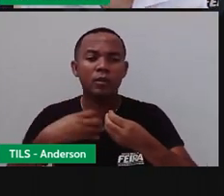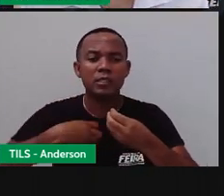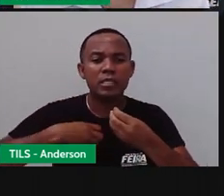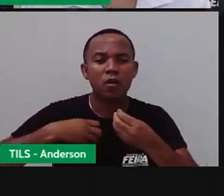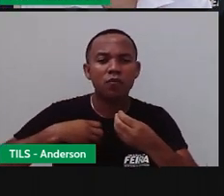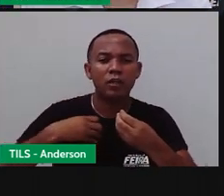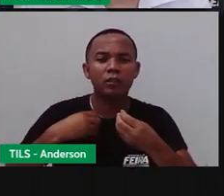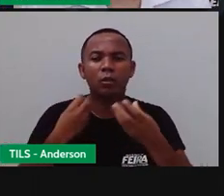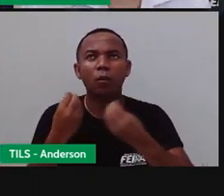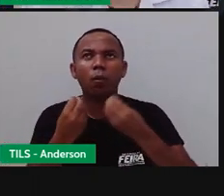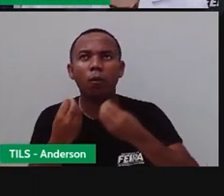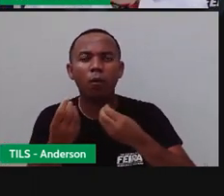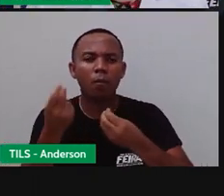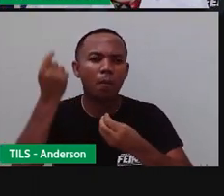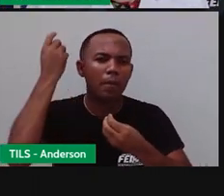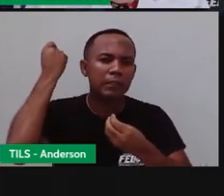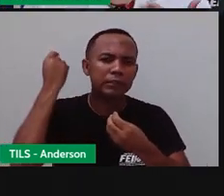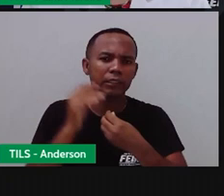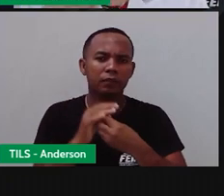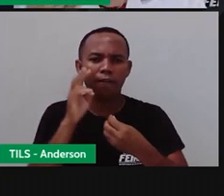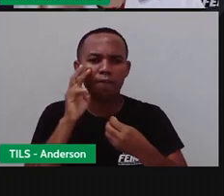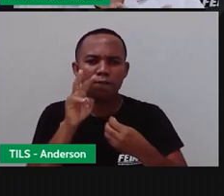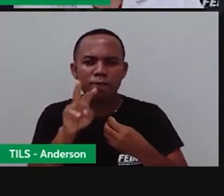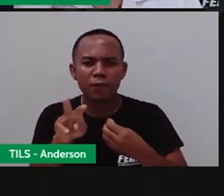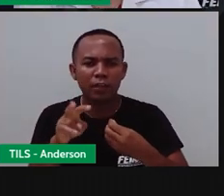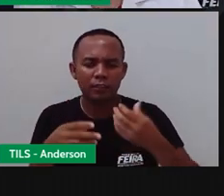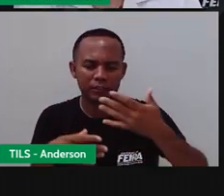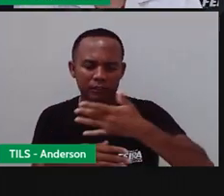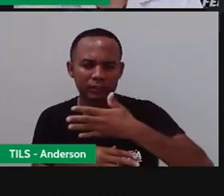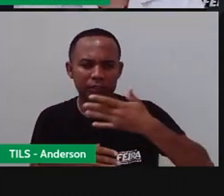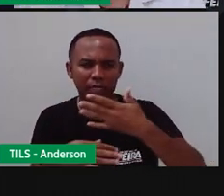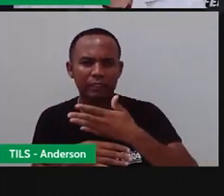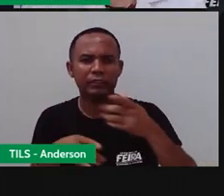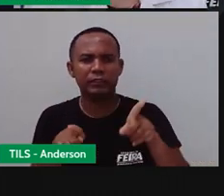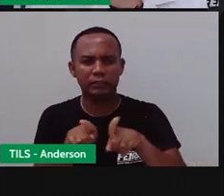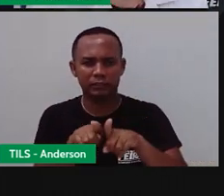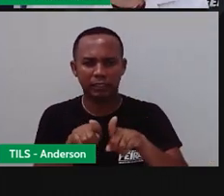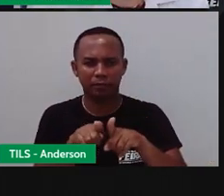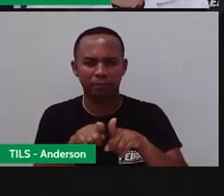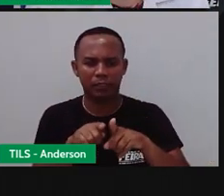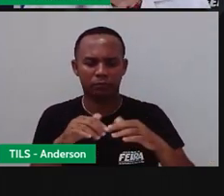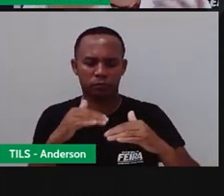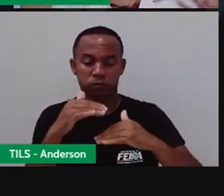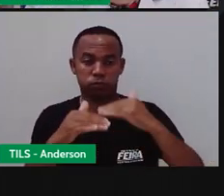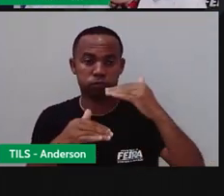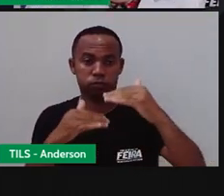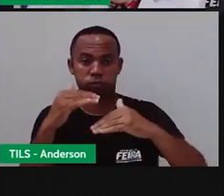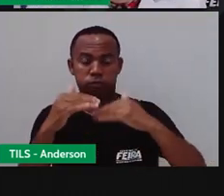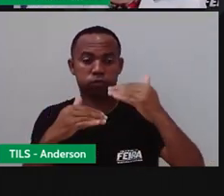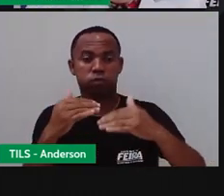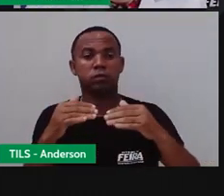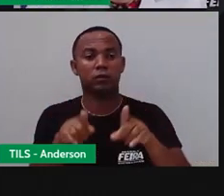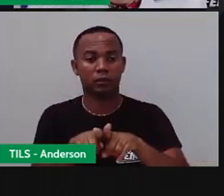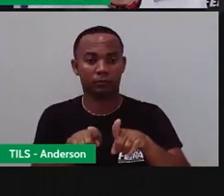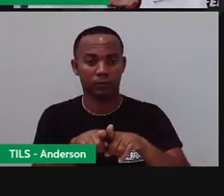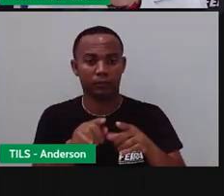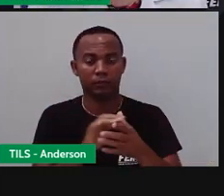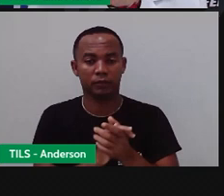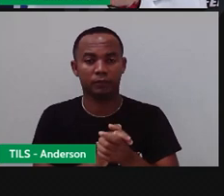antigamente. A gente vai ver o quê? Que essas cidades, elas também foram o quê? Evoluindo, essa zona urbana.